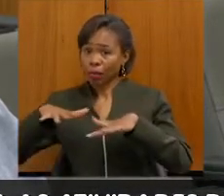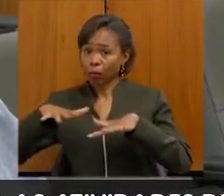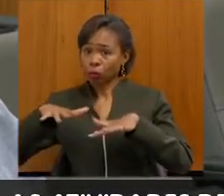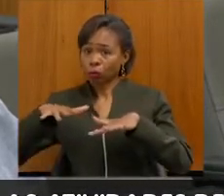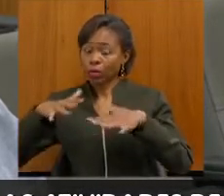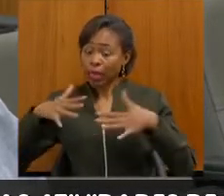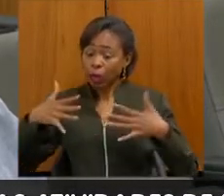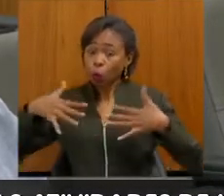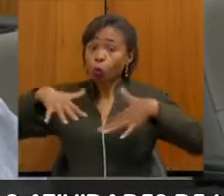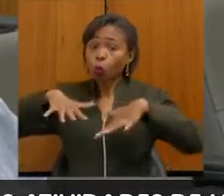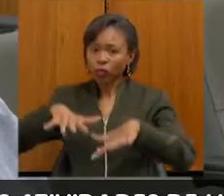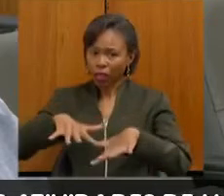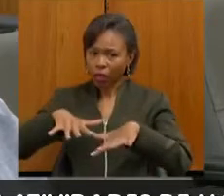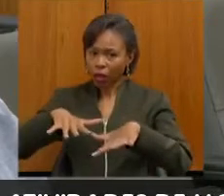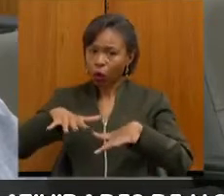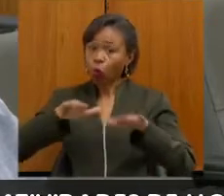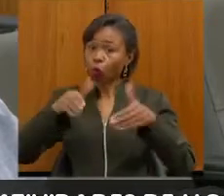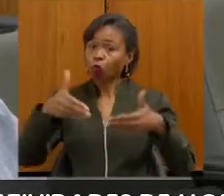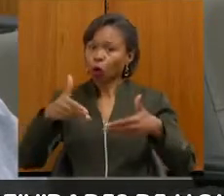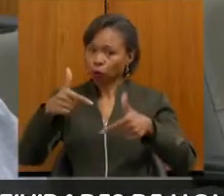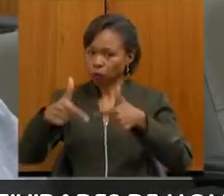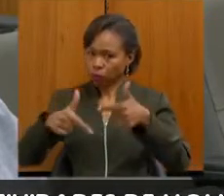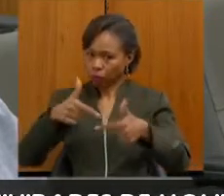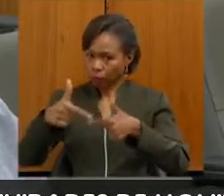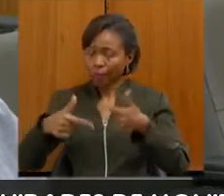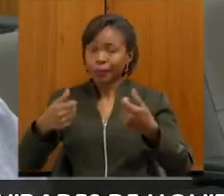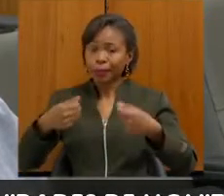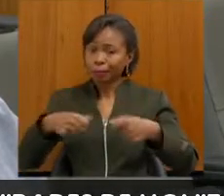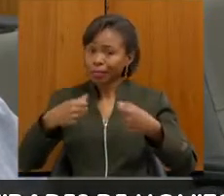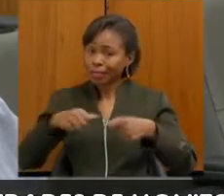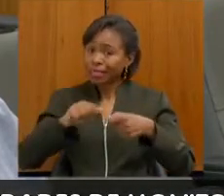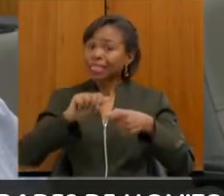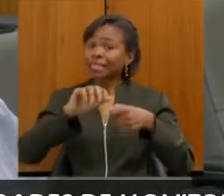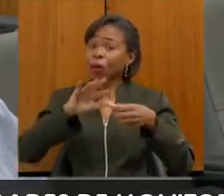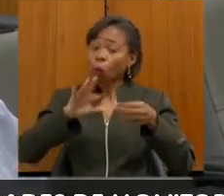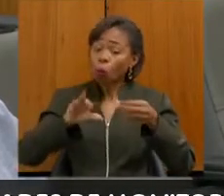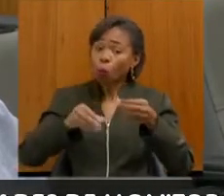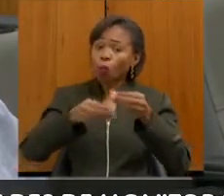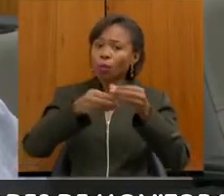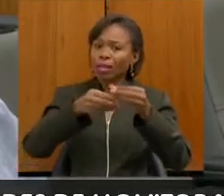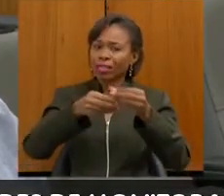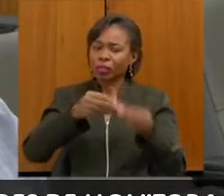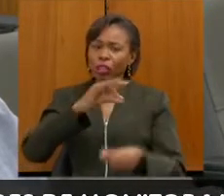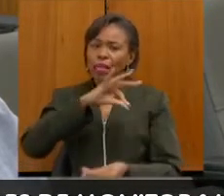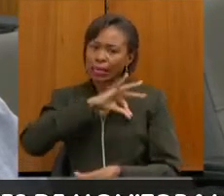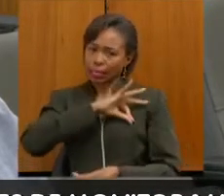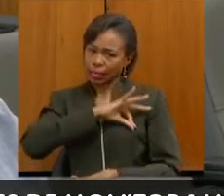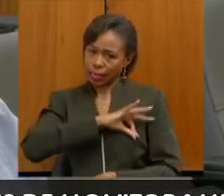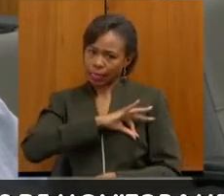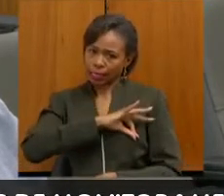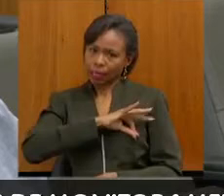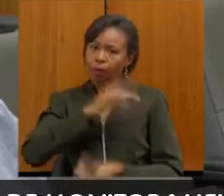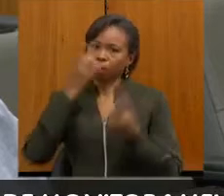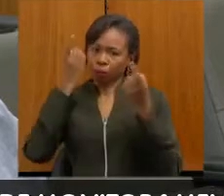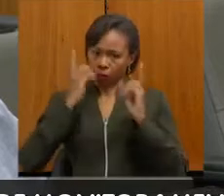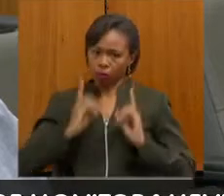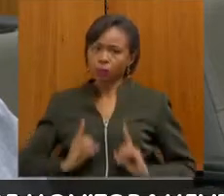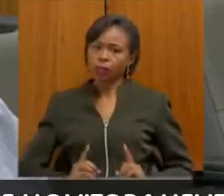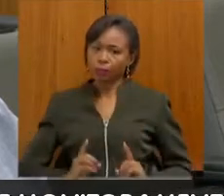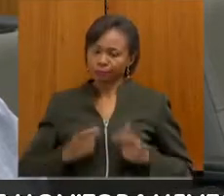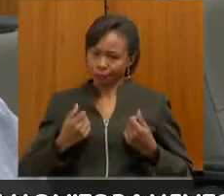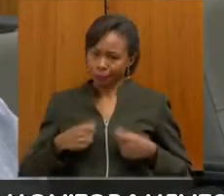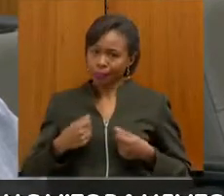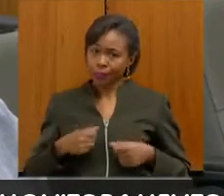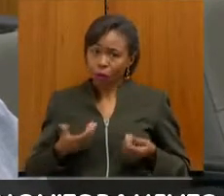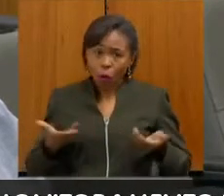trabalho, um movimento de complemento de renda para essas pessoas. porque hoje isso já ficou completamente